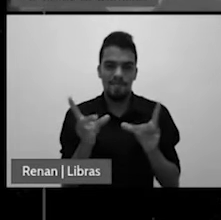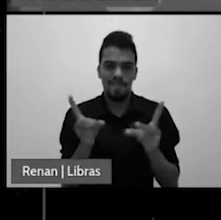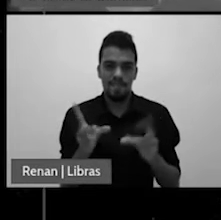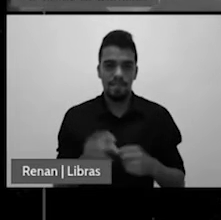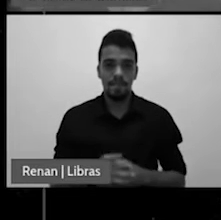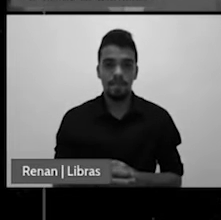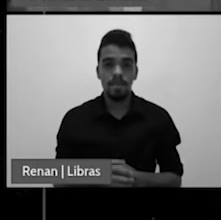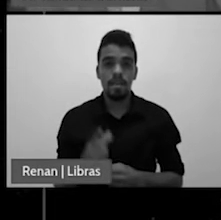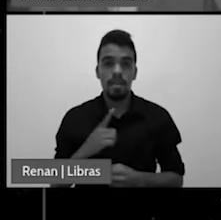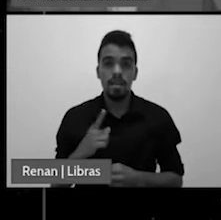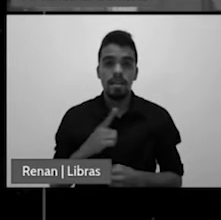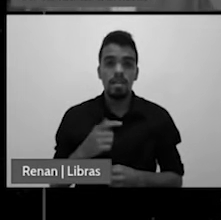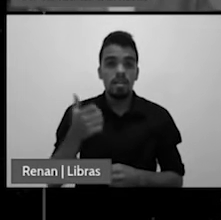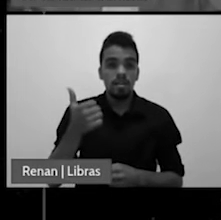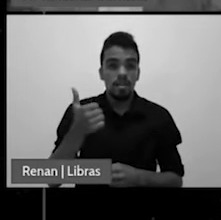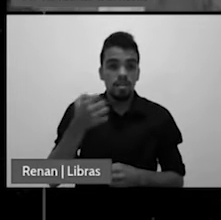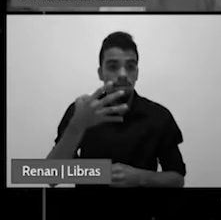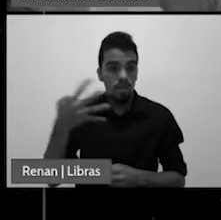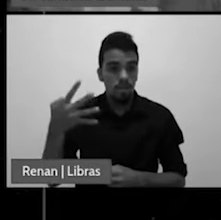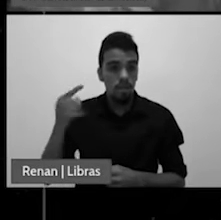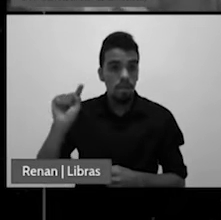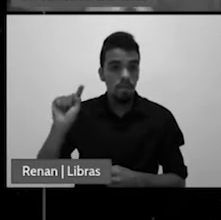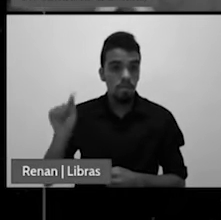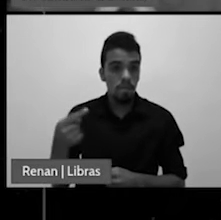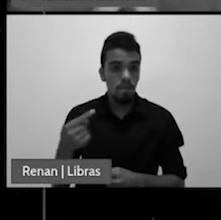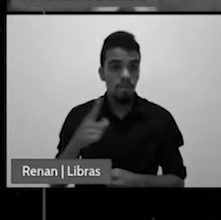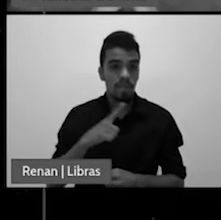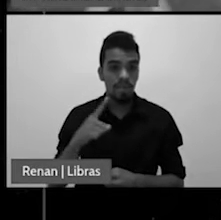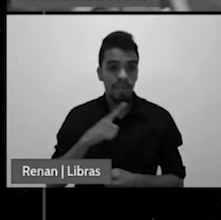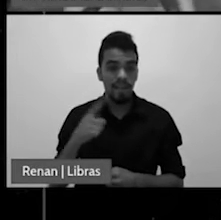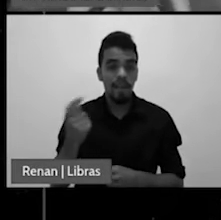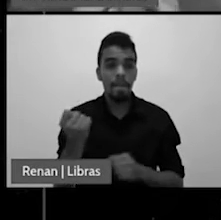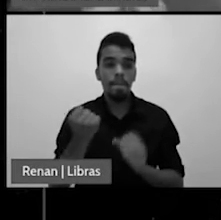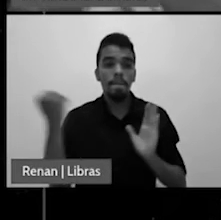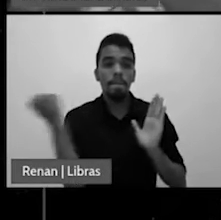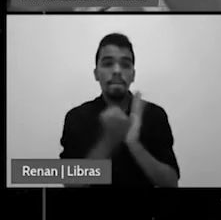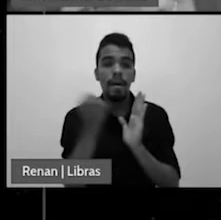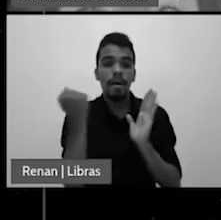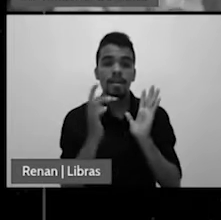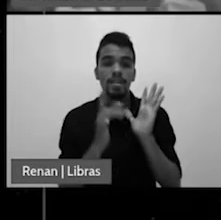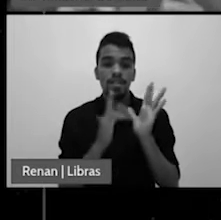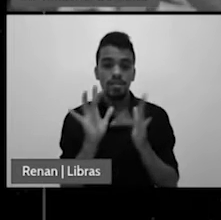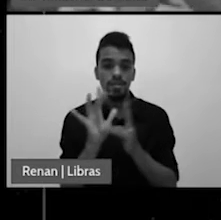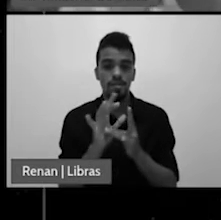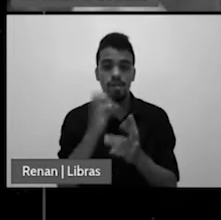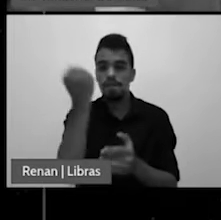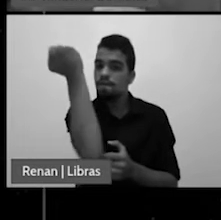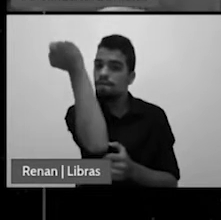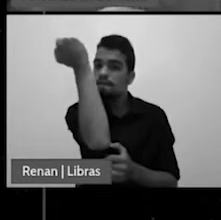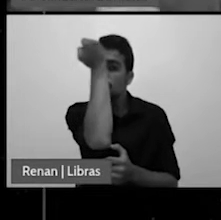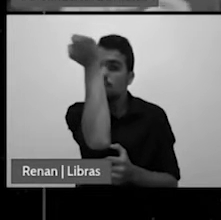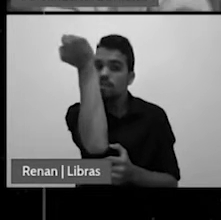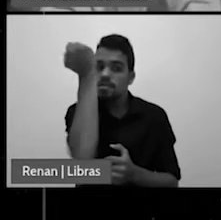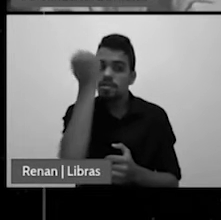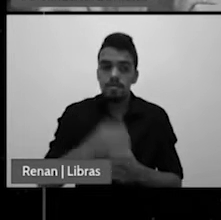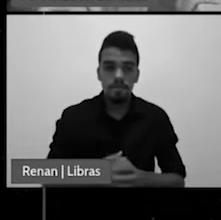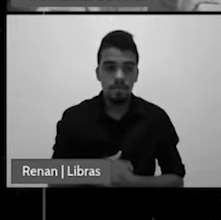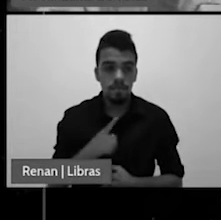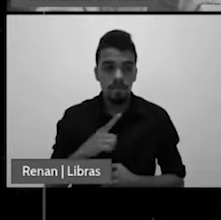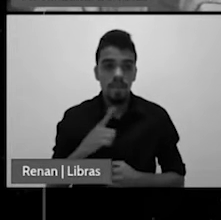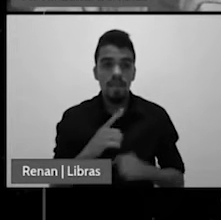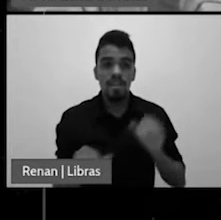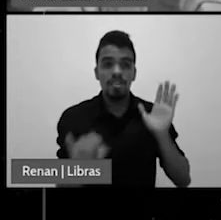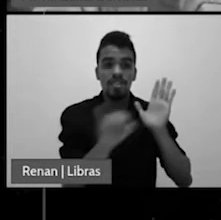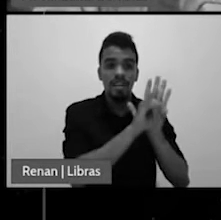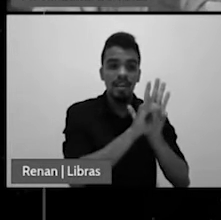Cristo sobre a sua fronte. Amigos, a Bíblia está falando de dois grupos de pessoas que têm duas identidades diferentes, que têm duas